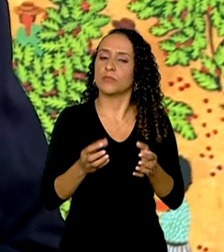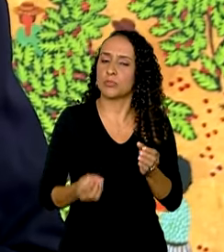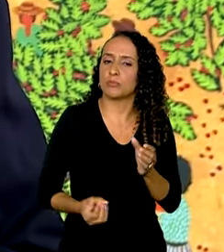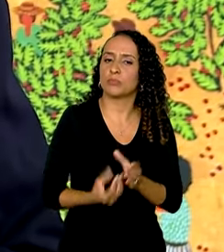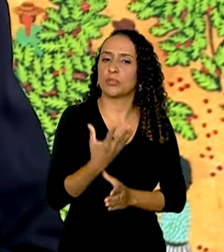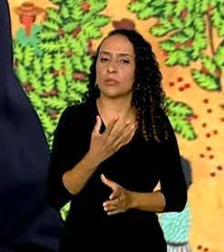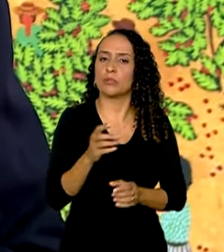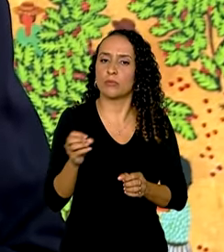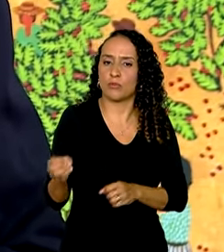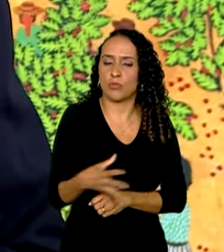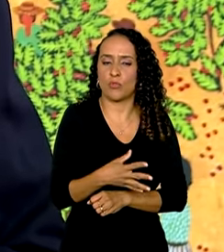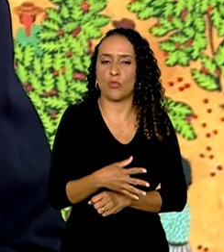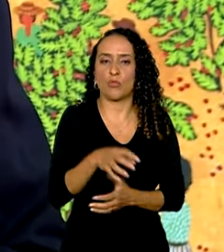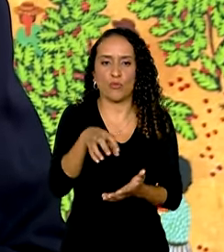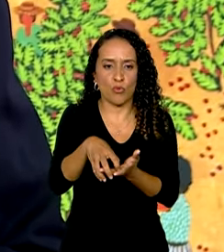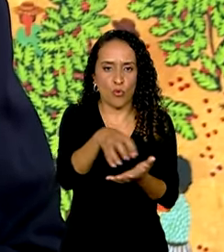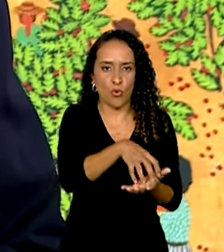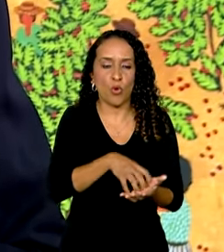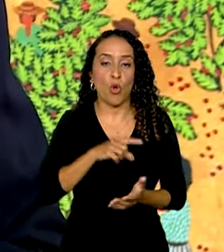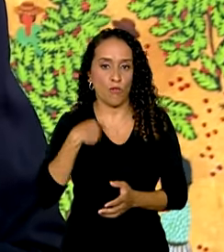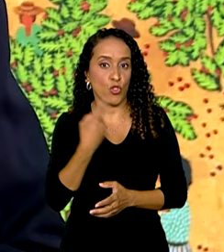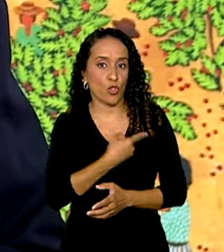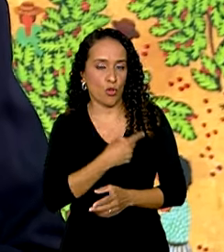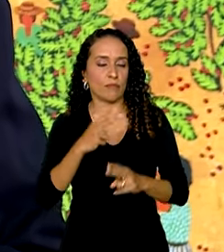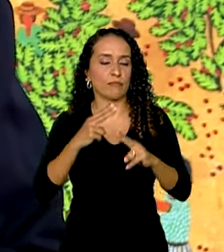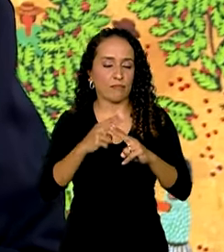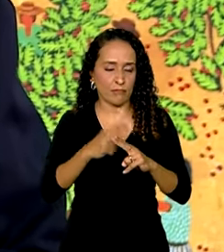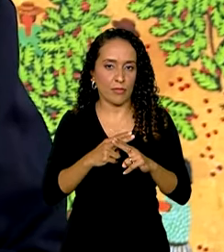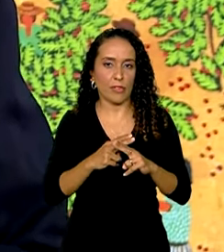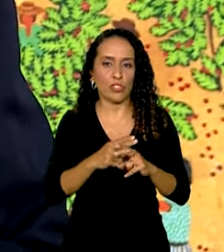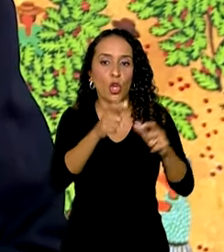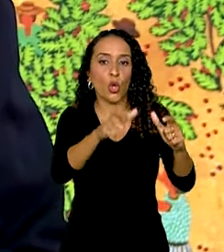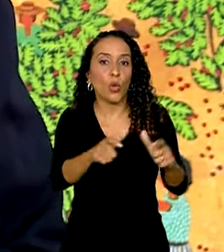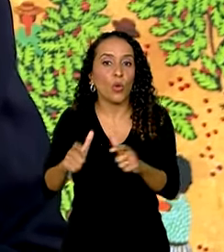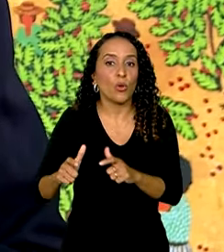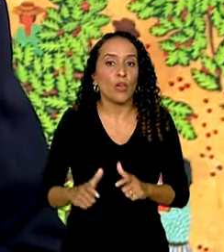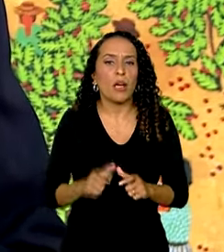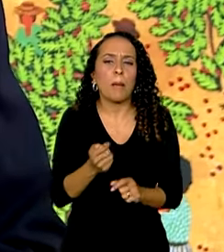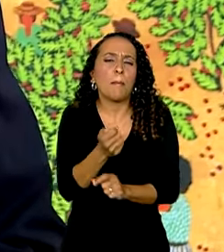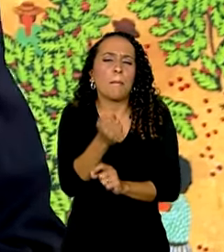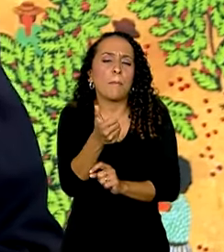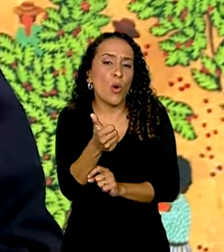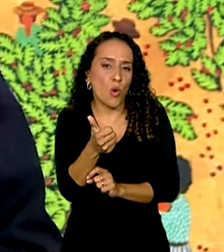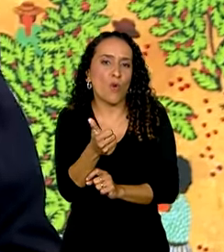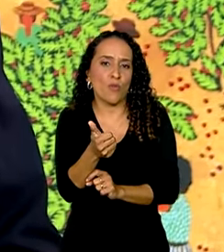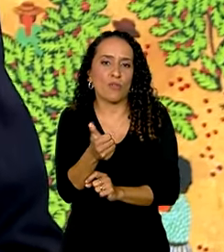inauguração de unidades nossas da Caixa em áreas que são pouco assistidas do ponto de vista bancário.